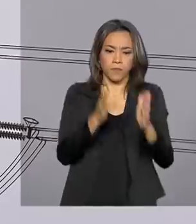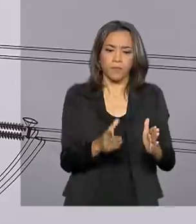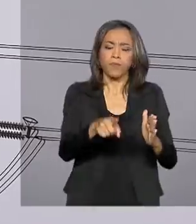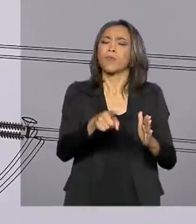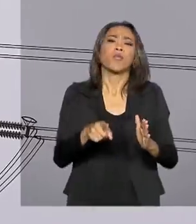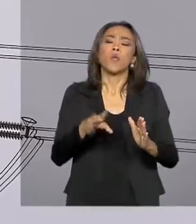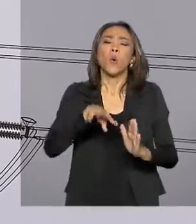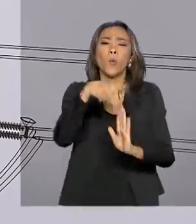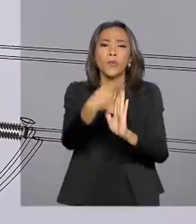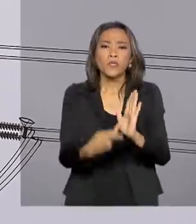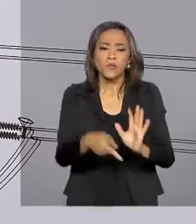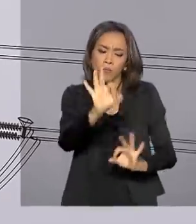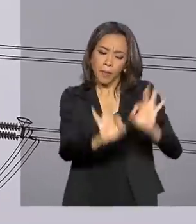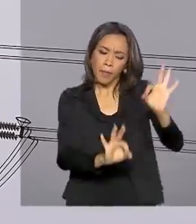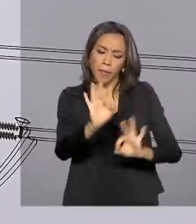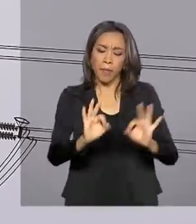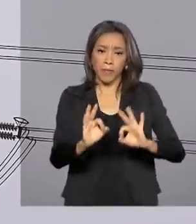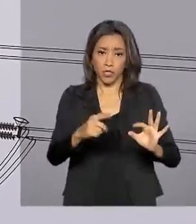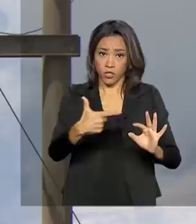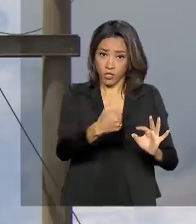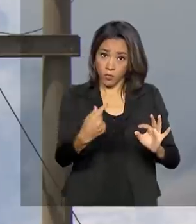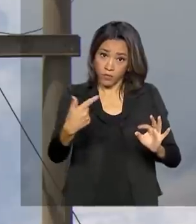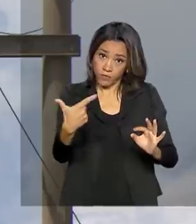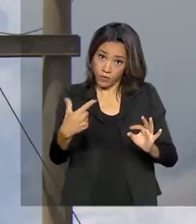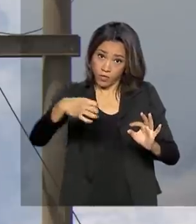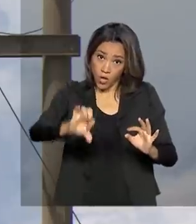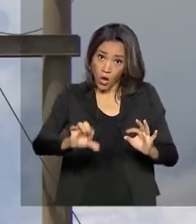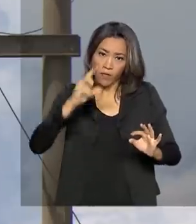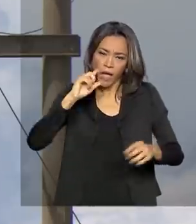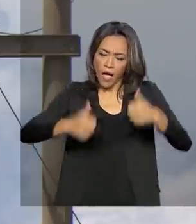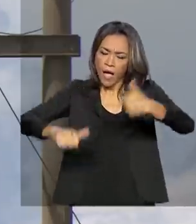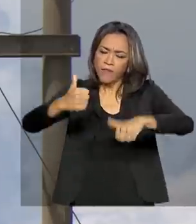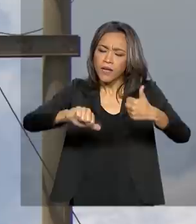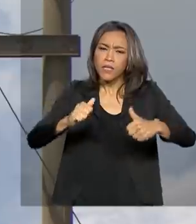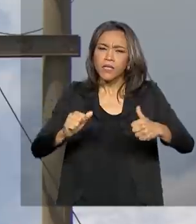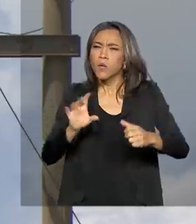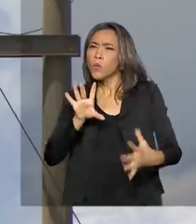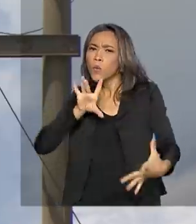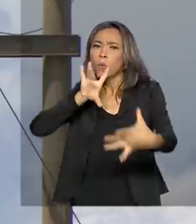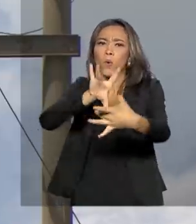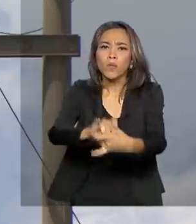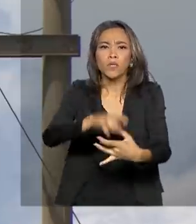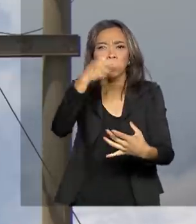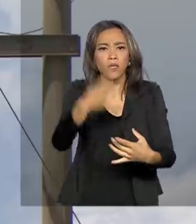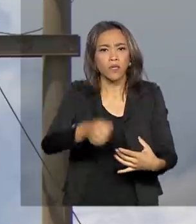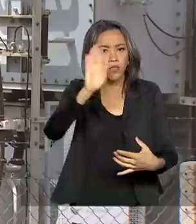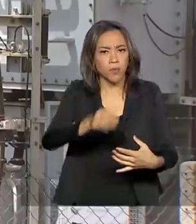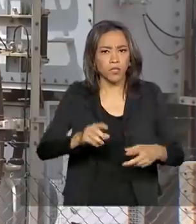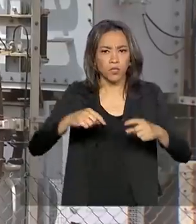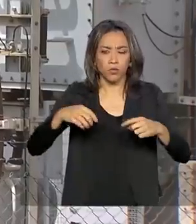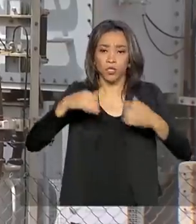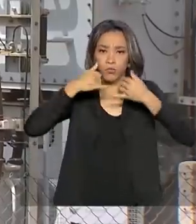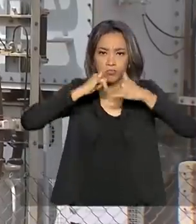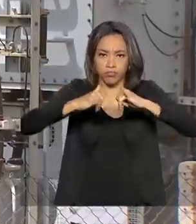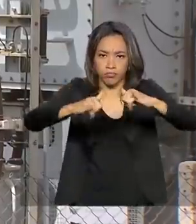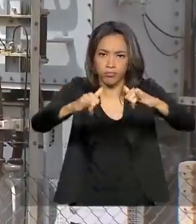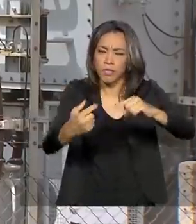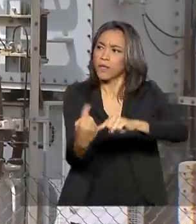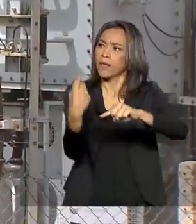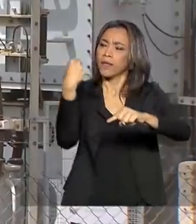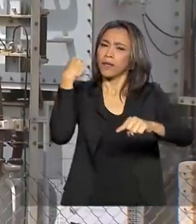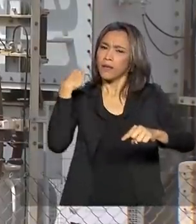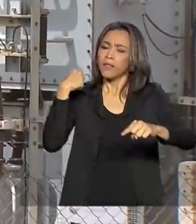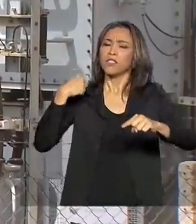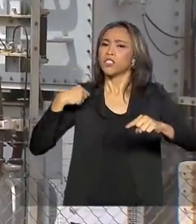Energia 2029 faz uma análise do cenário energético brasileiro e leva em consideração desde a evolução da